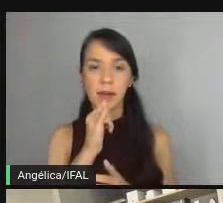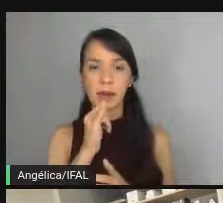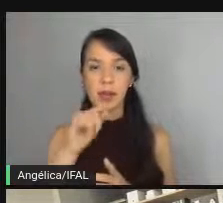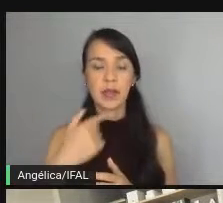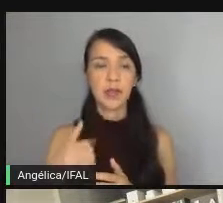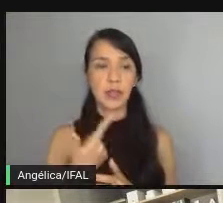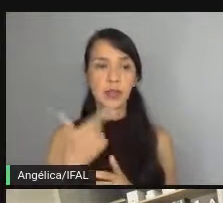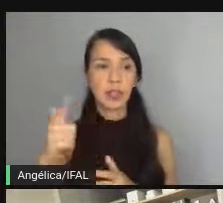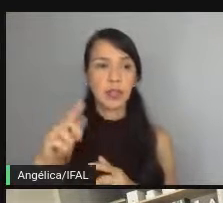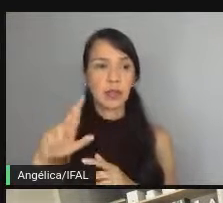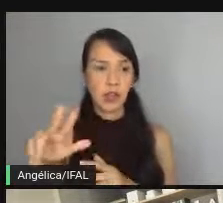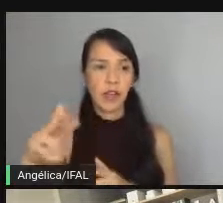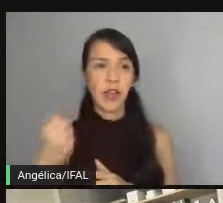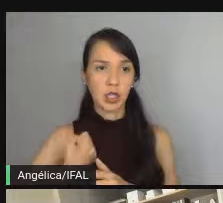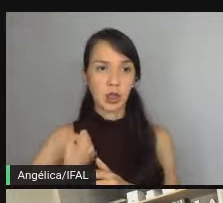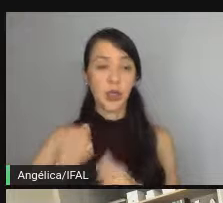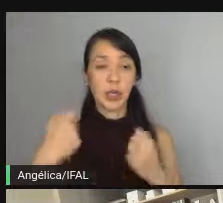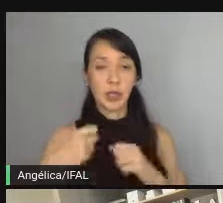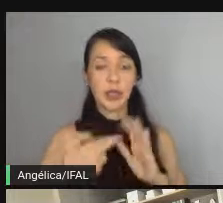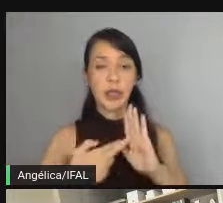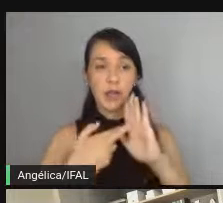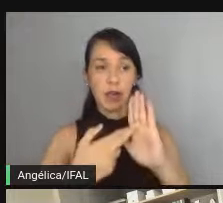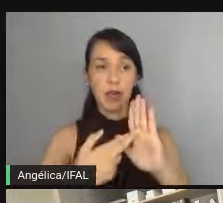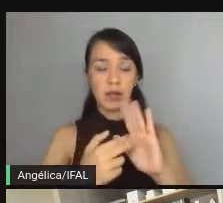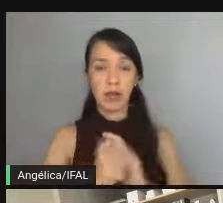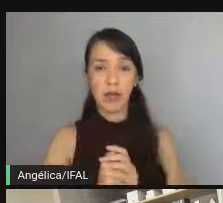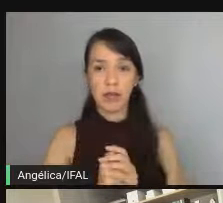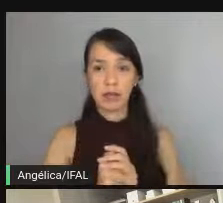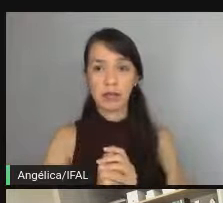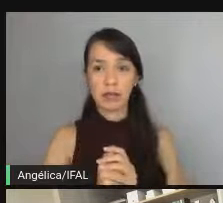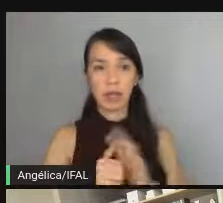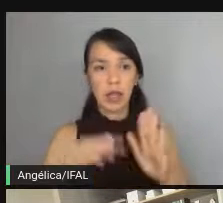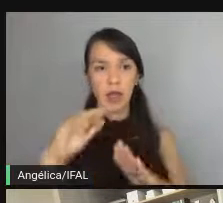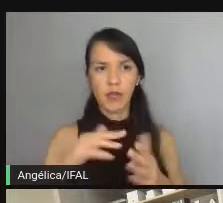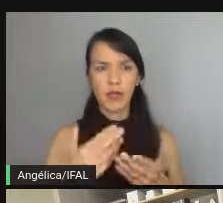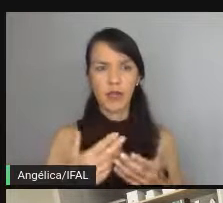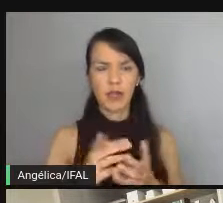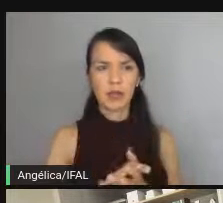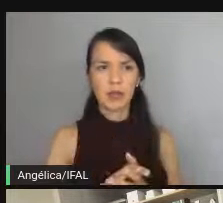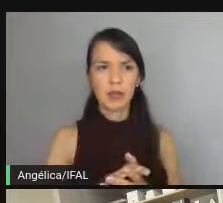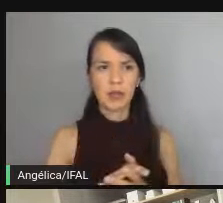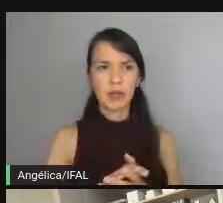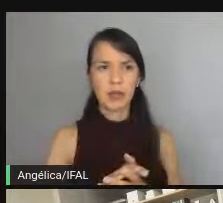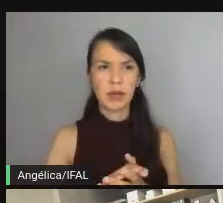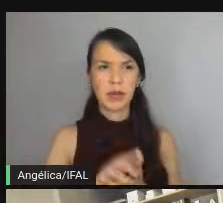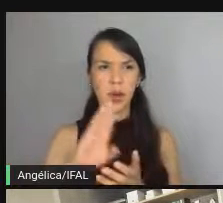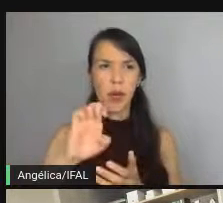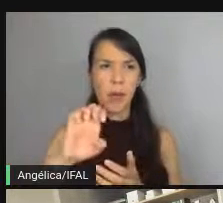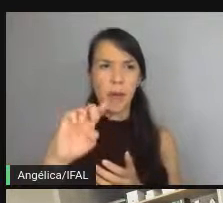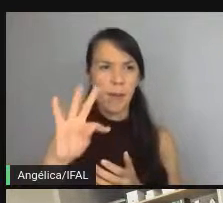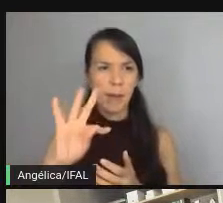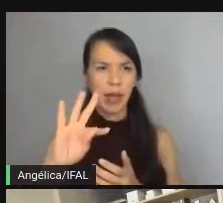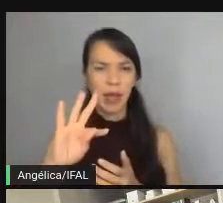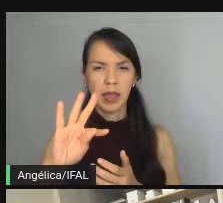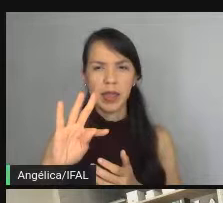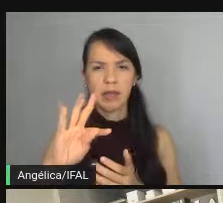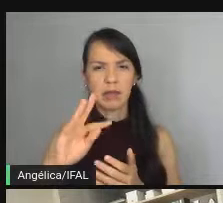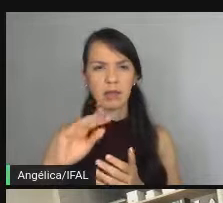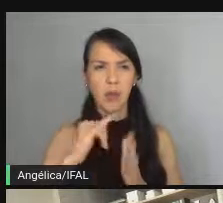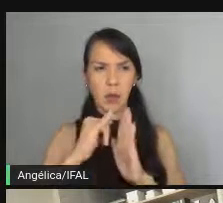numérico. Ele teria que retornar, talvez, um by request e uma missão que faz sentido? É, um